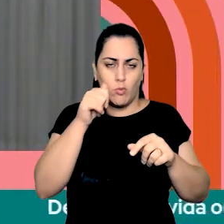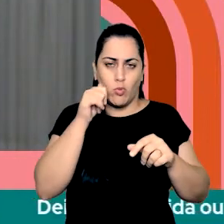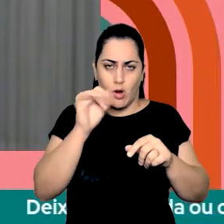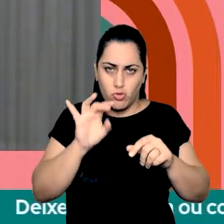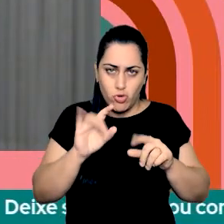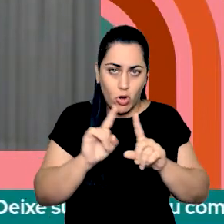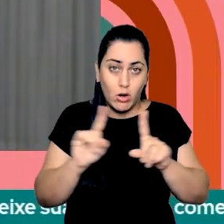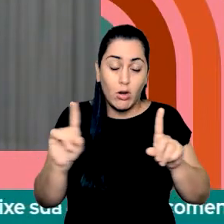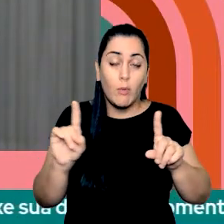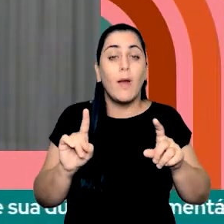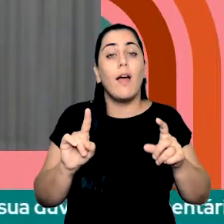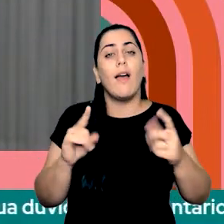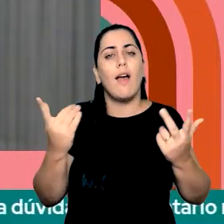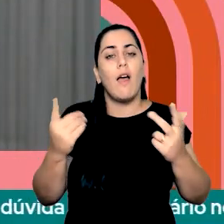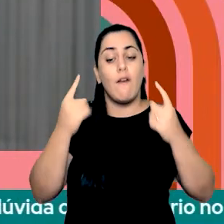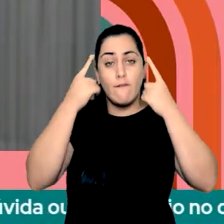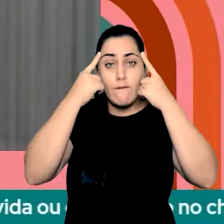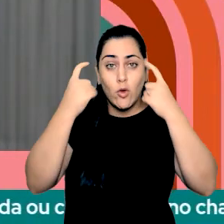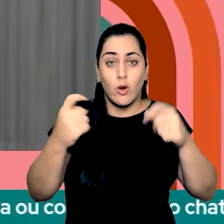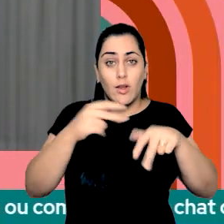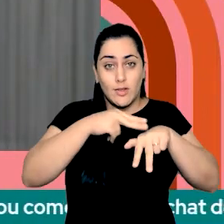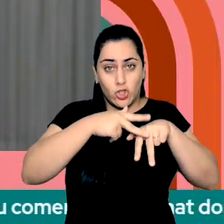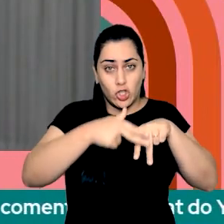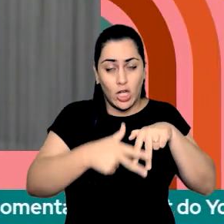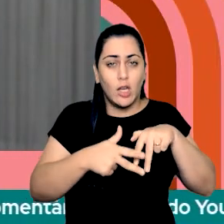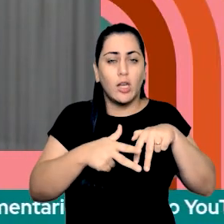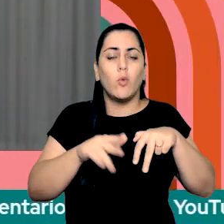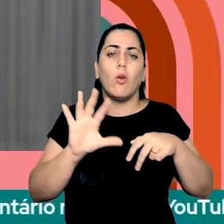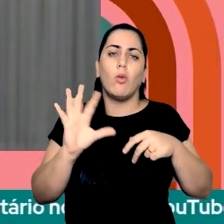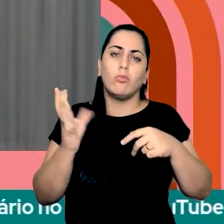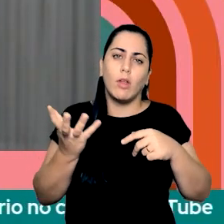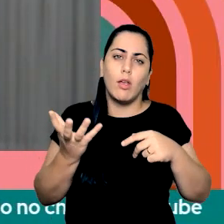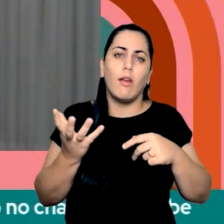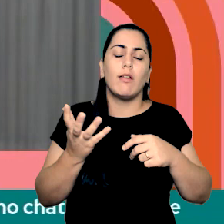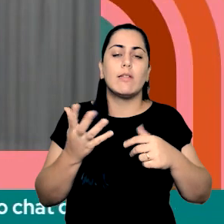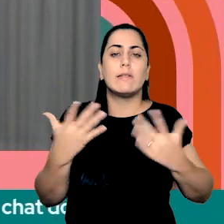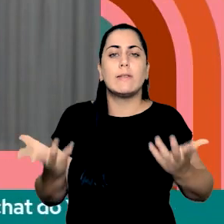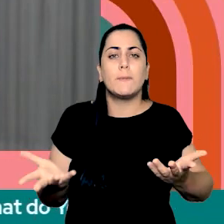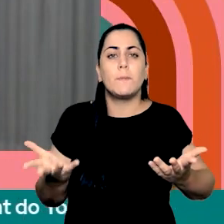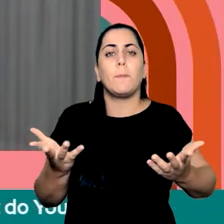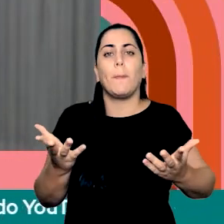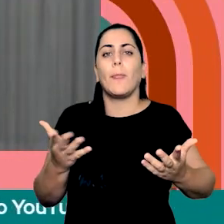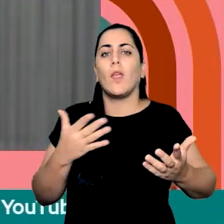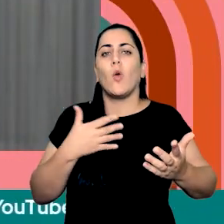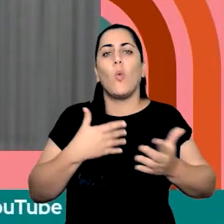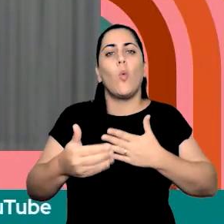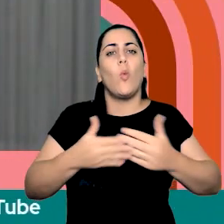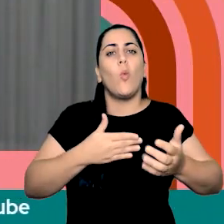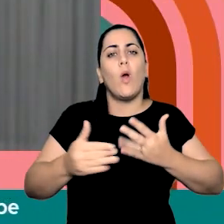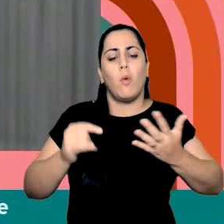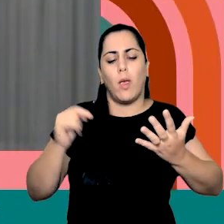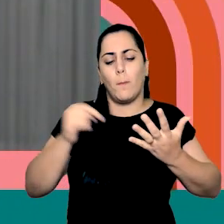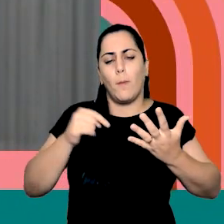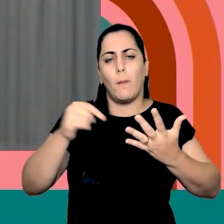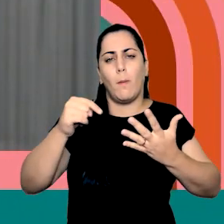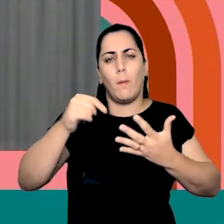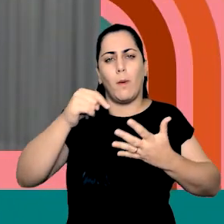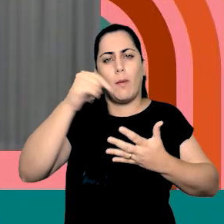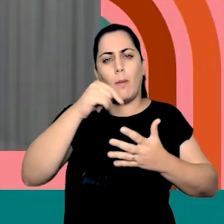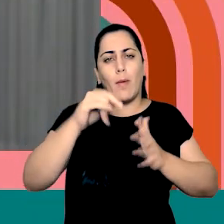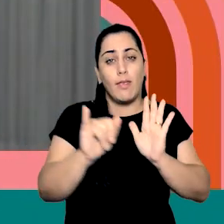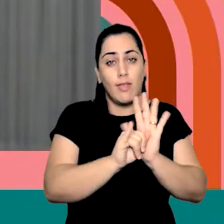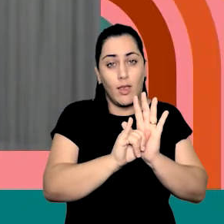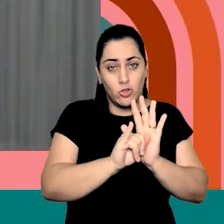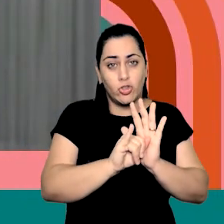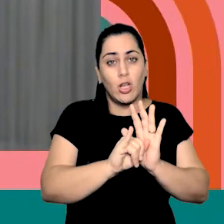A violência de gênero é a violência que, acontece quando qualquer um desses elementos que compõem a